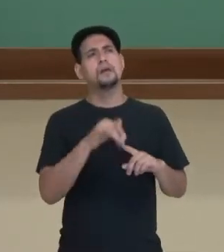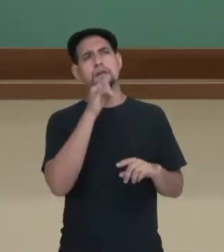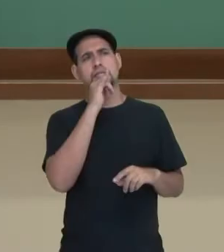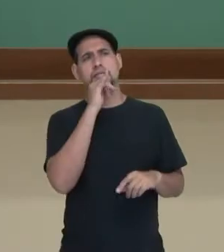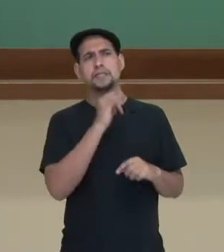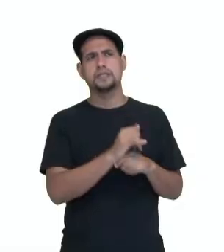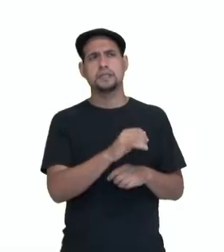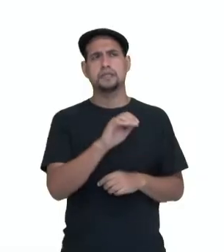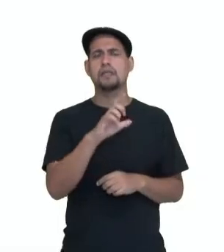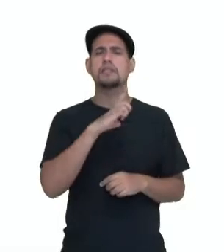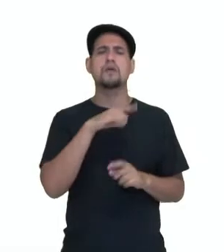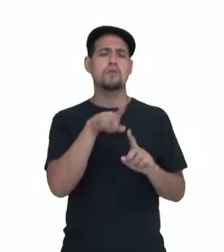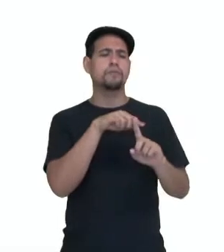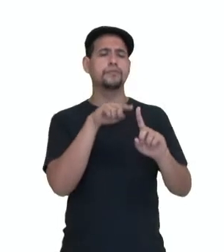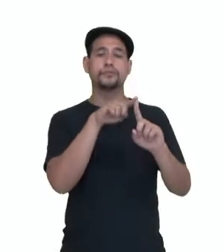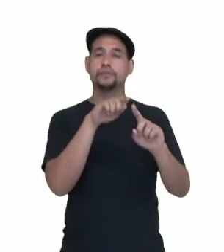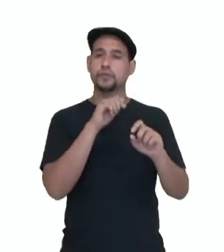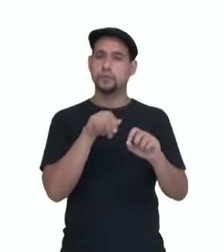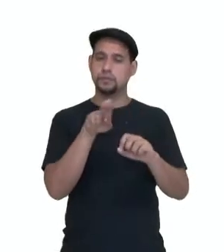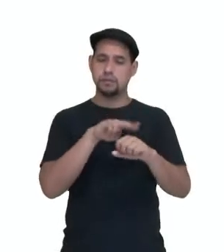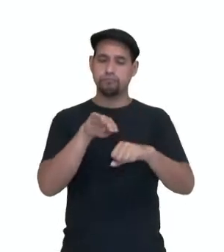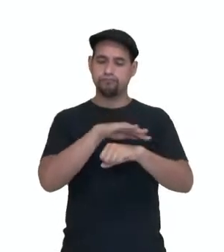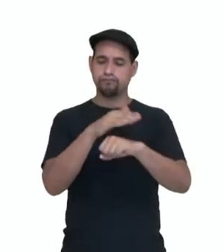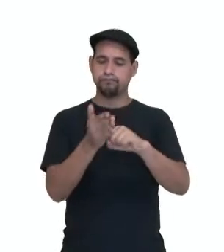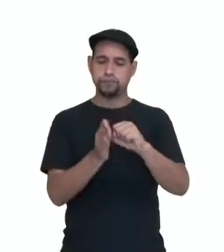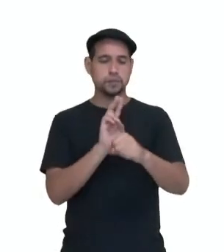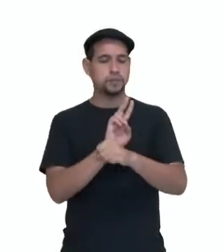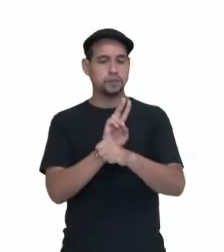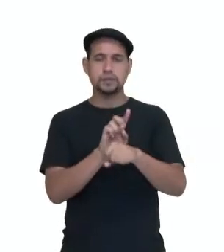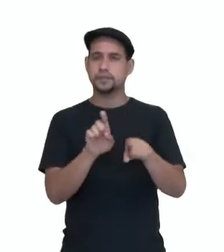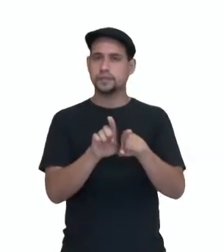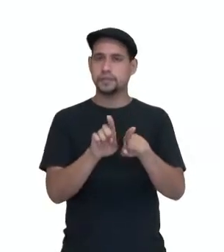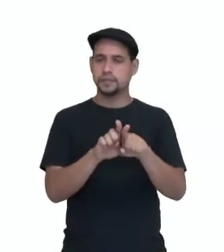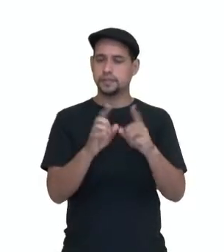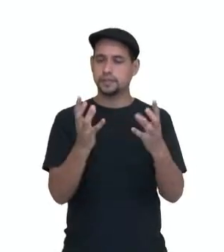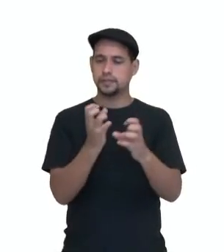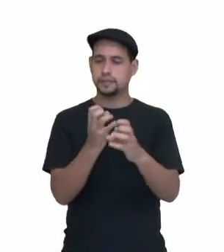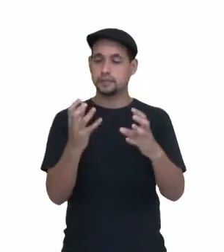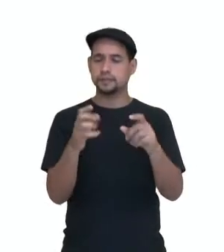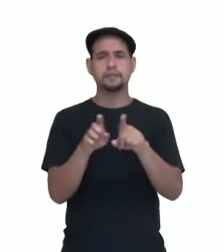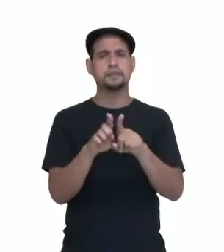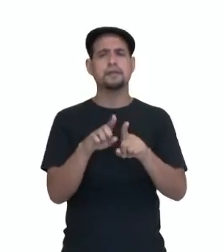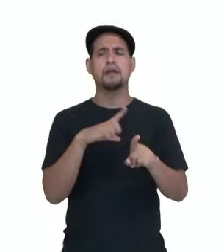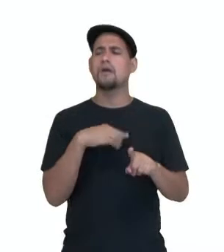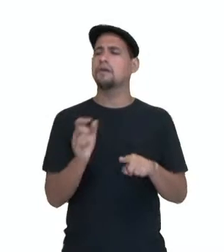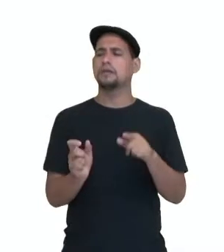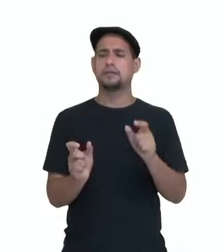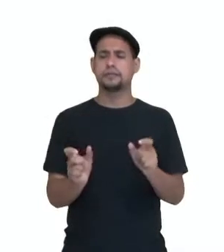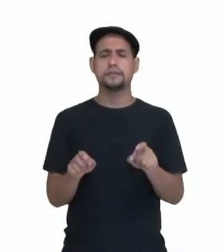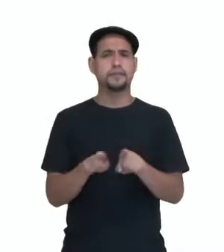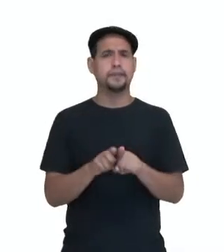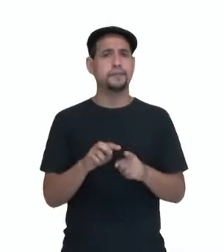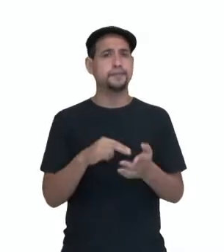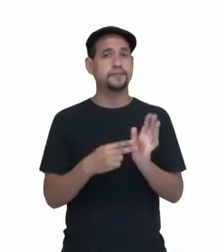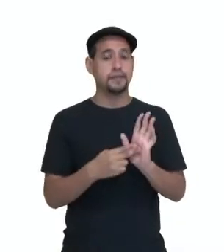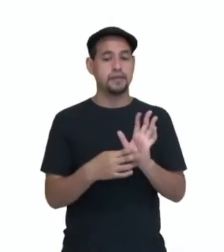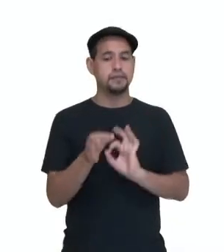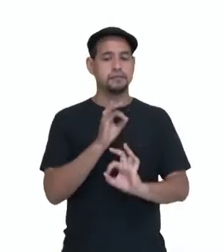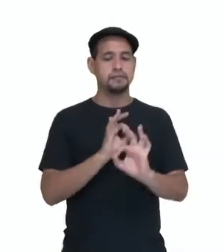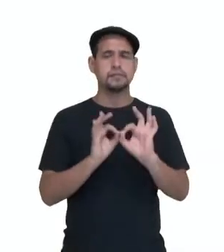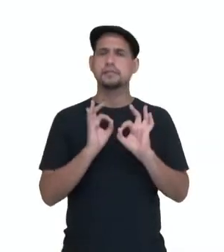tecido epitelial tem a função de revestimento e proteção, secreção e absorção. A característica dele é se possui células